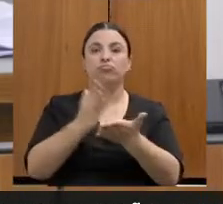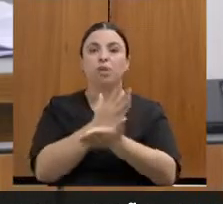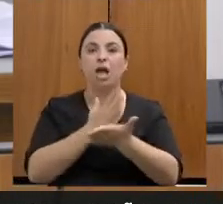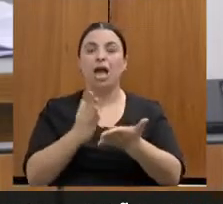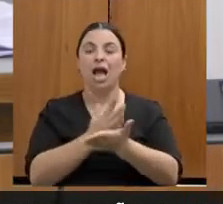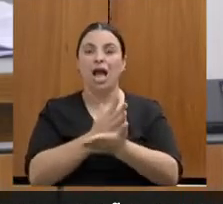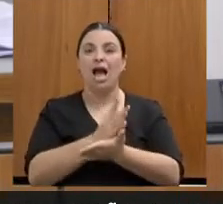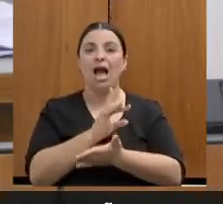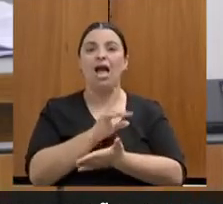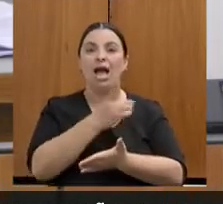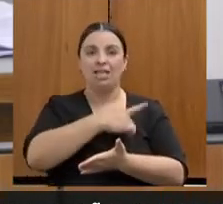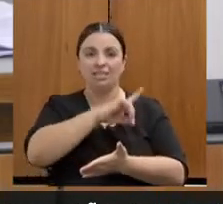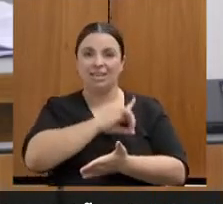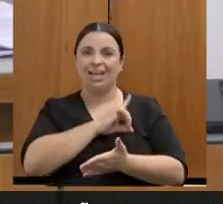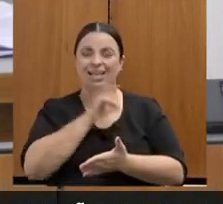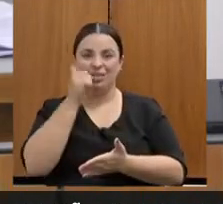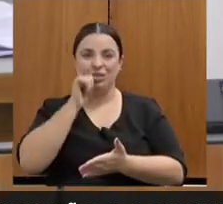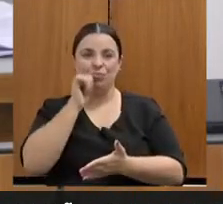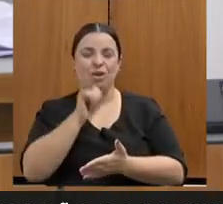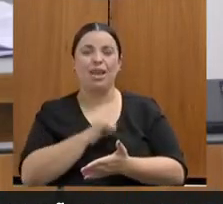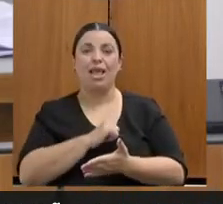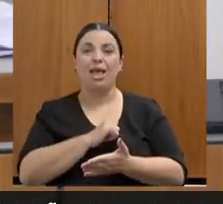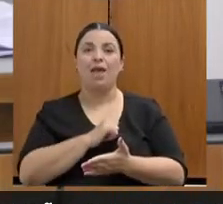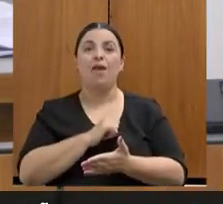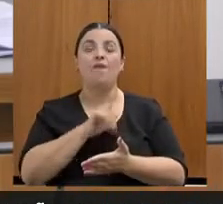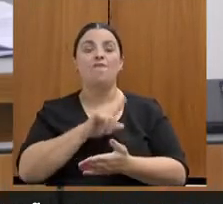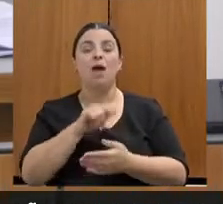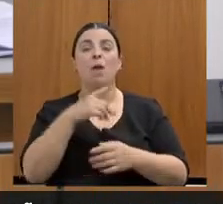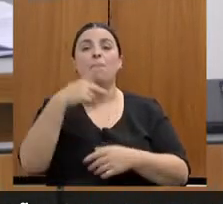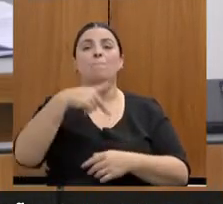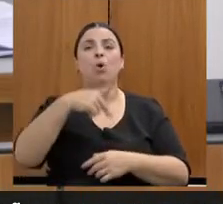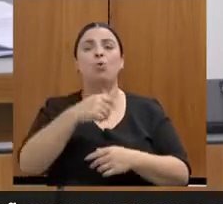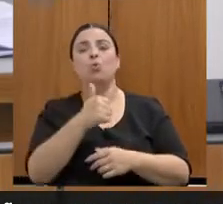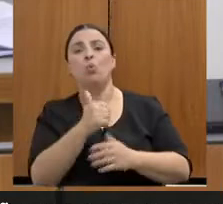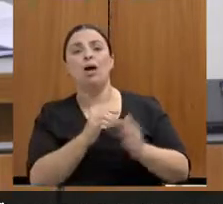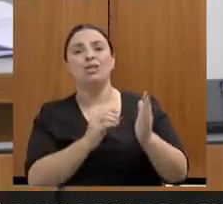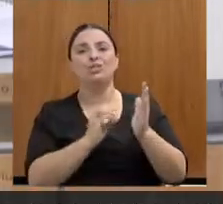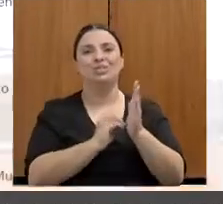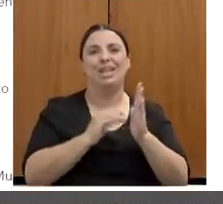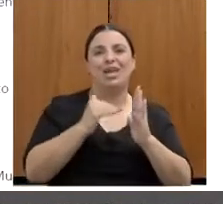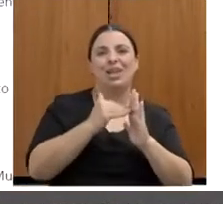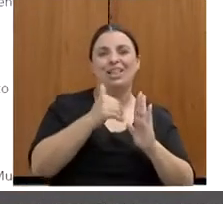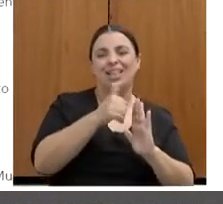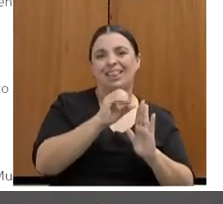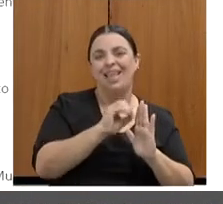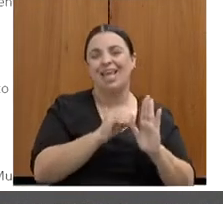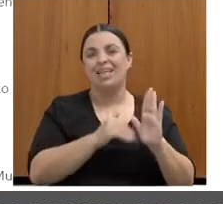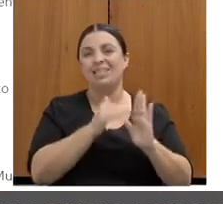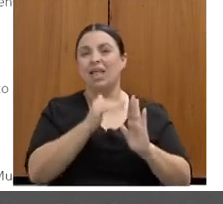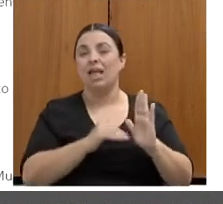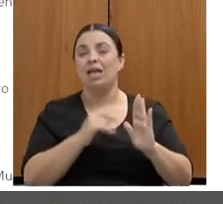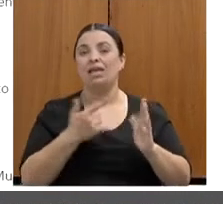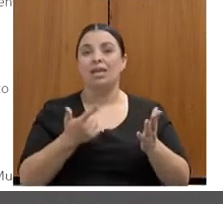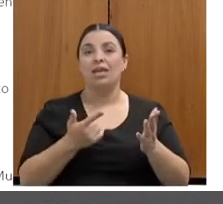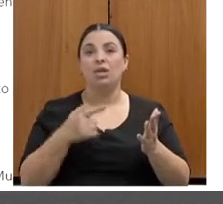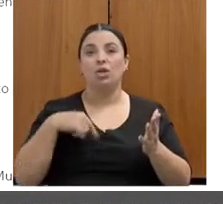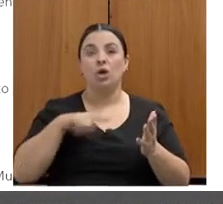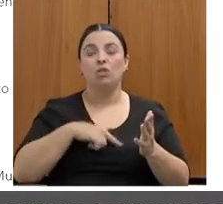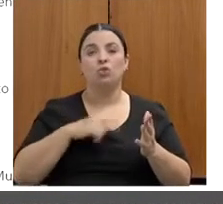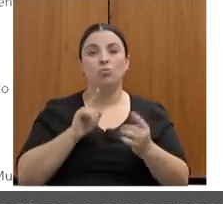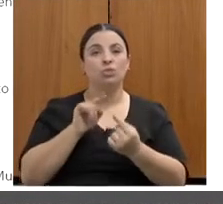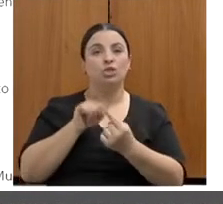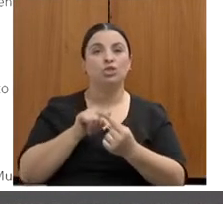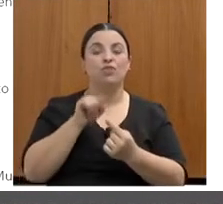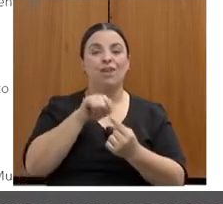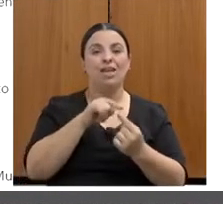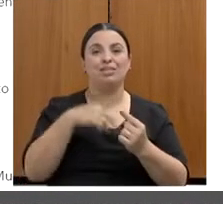essas deans, e vamos entender que a instituição precisa querer melhorar a cada dia essas notas dadas. Então, eu